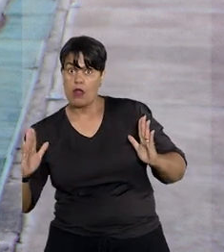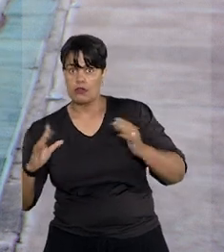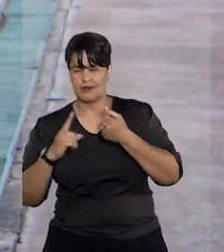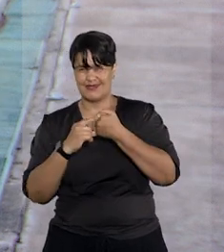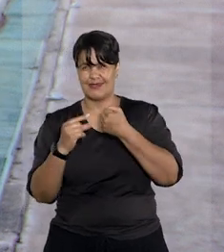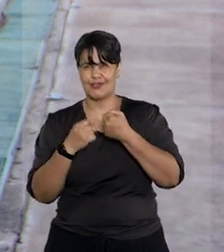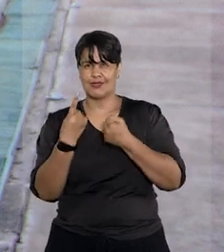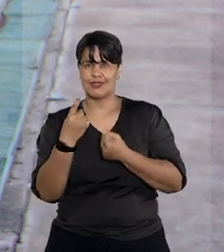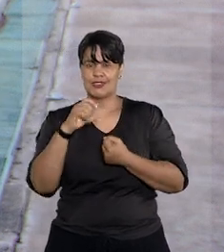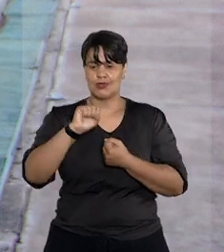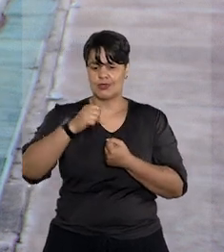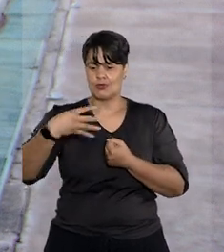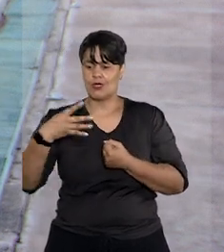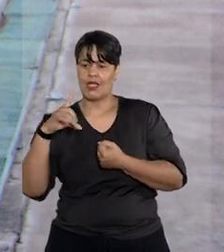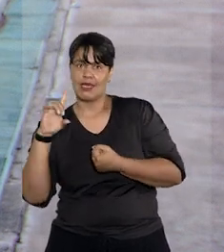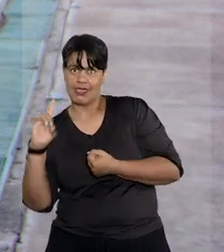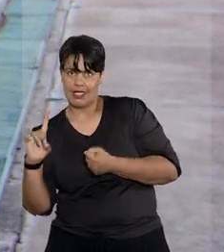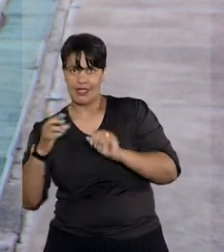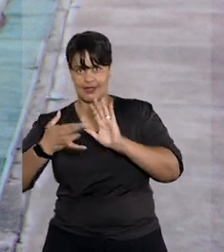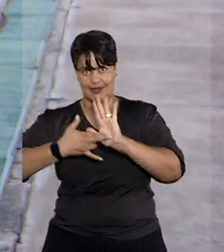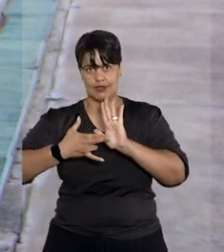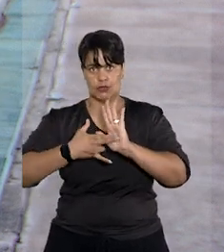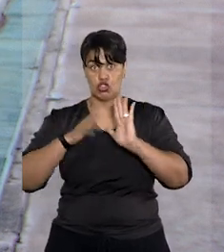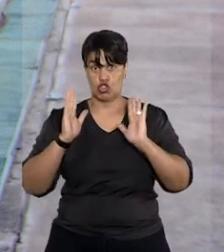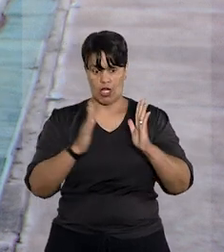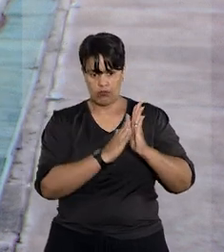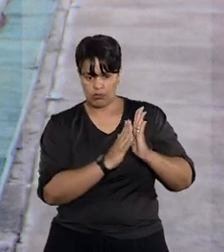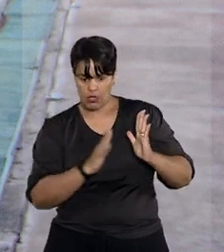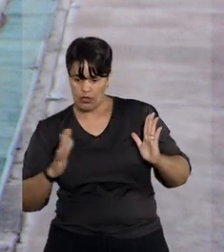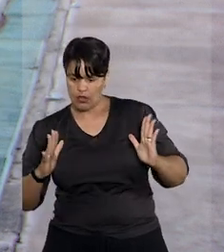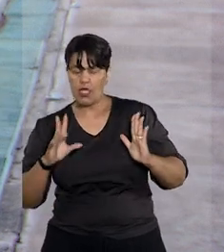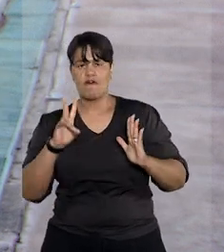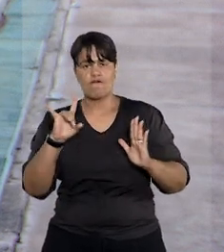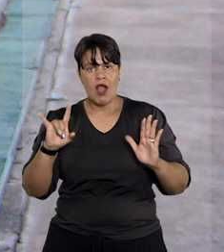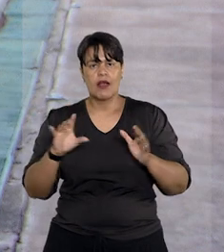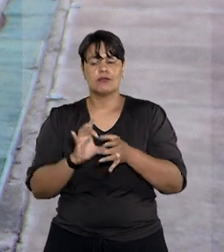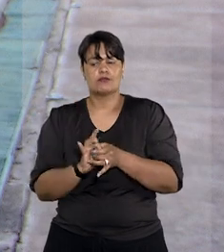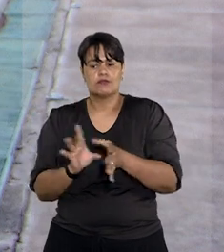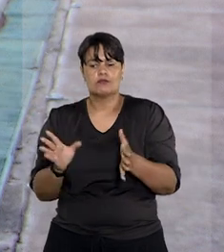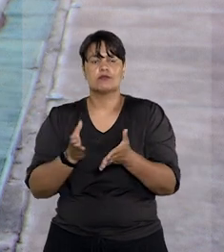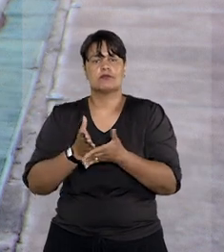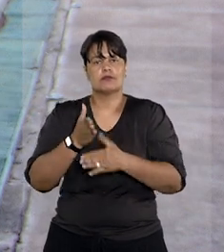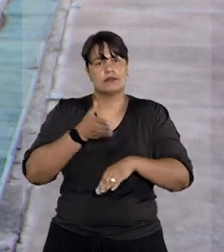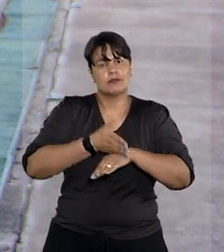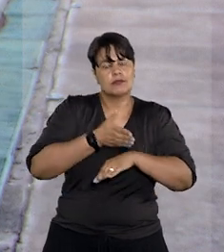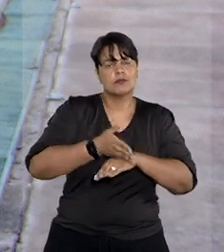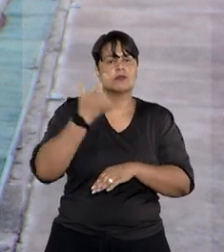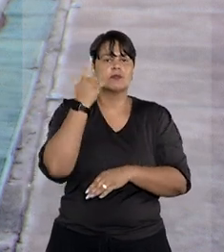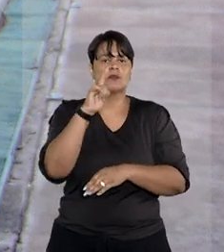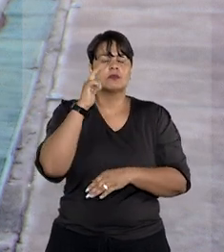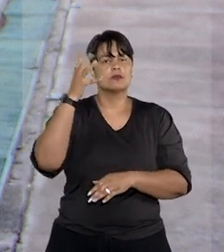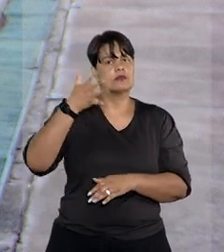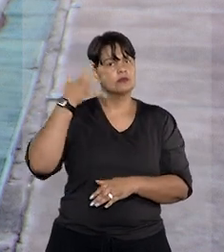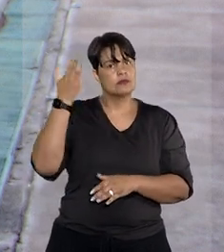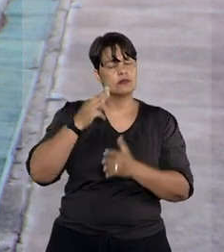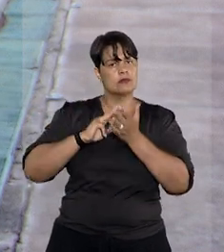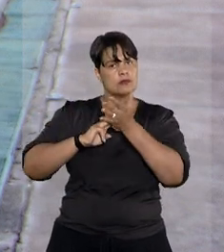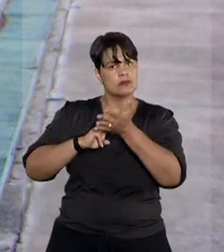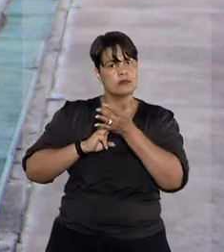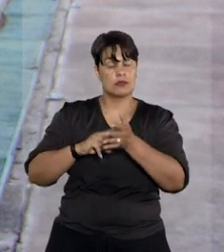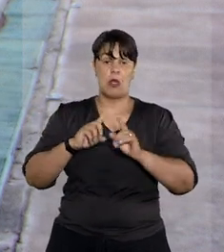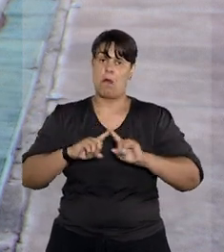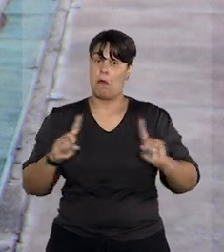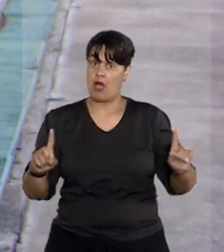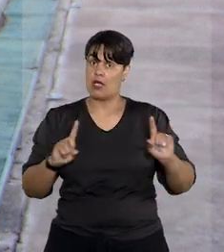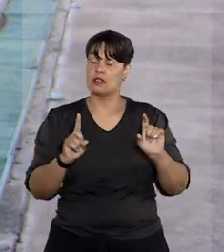184-D do Regimento Interno, será franqueado o acesso às sustentações orais e aos memoriais, com